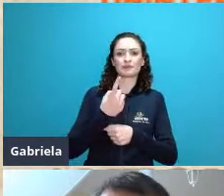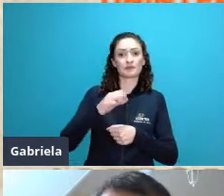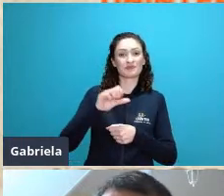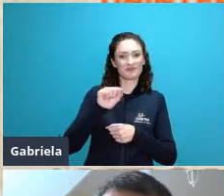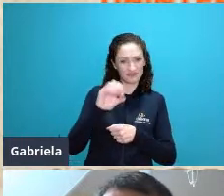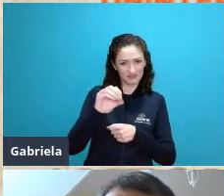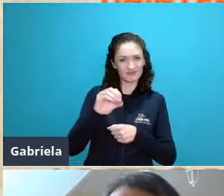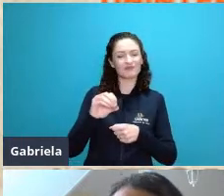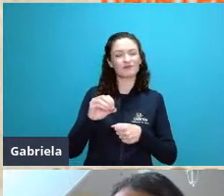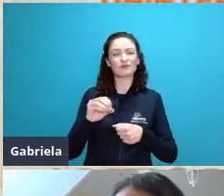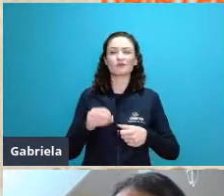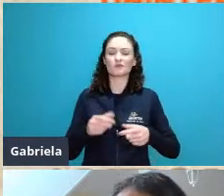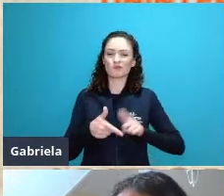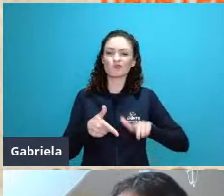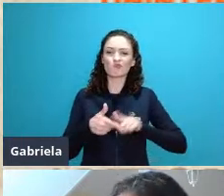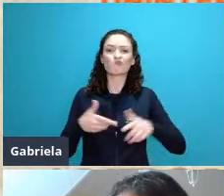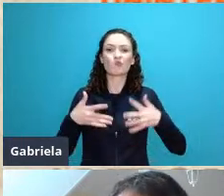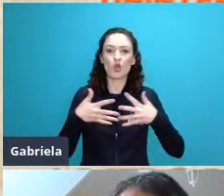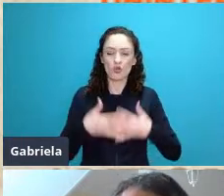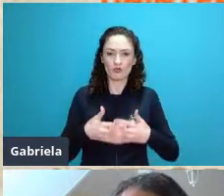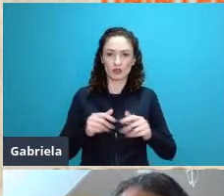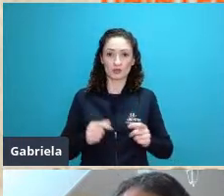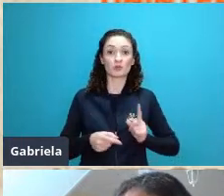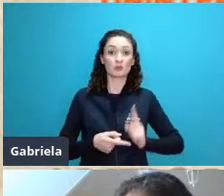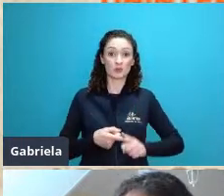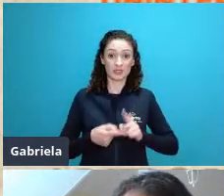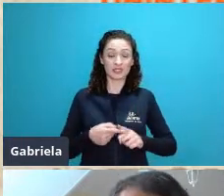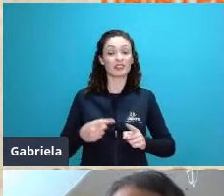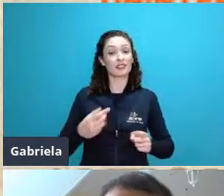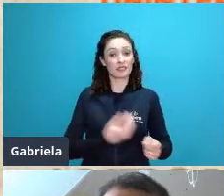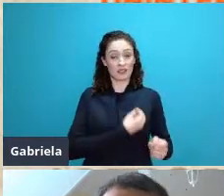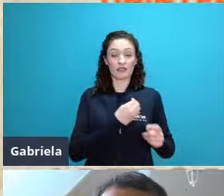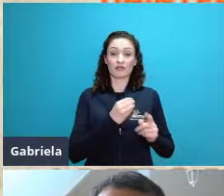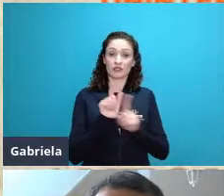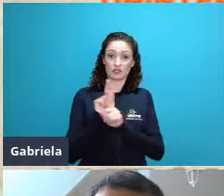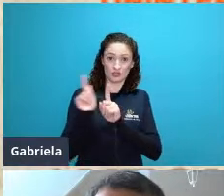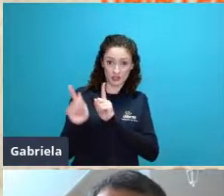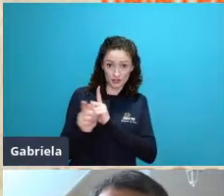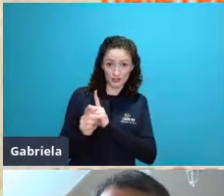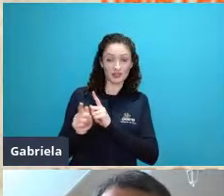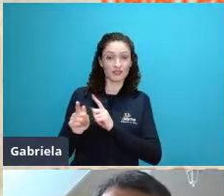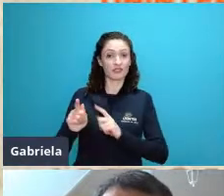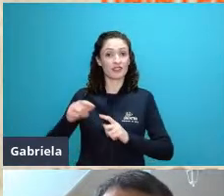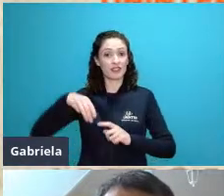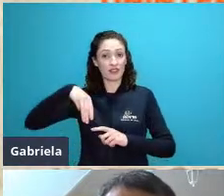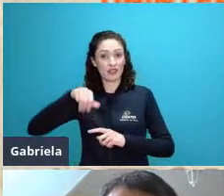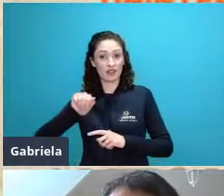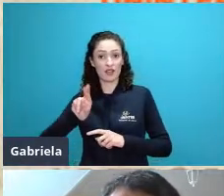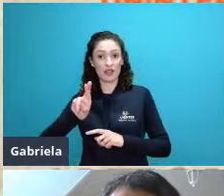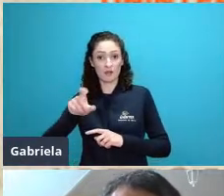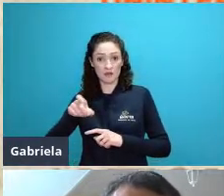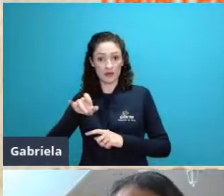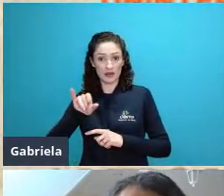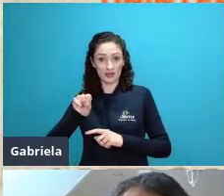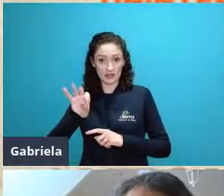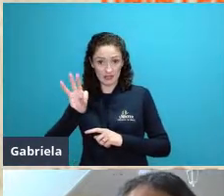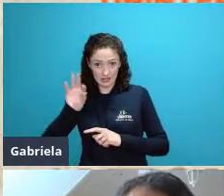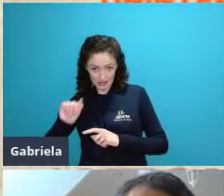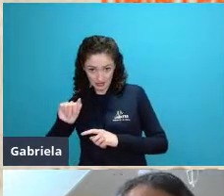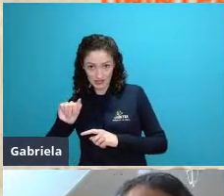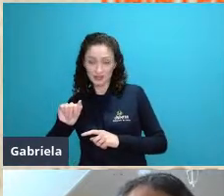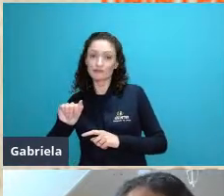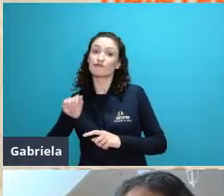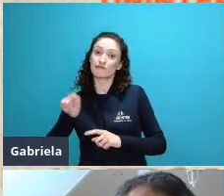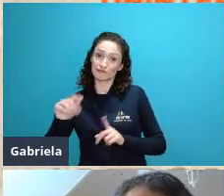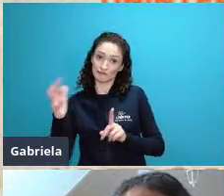na geografia a chamada geografia marxista que traz sua influência inclusive até a forma foi mais